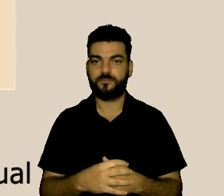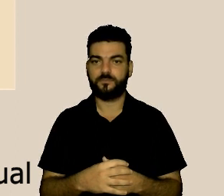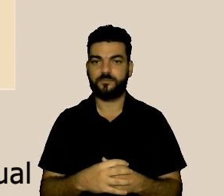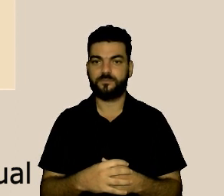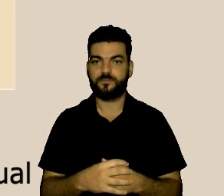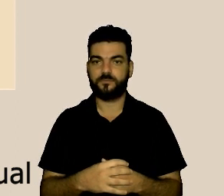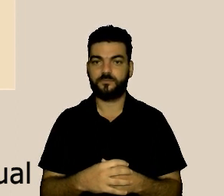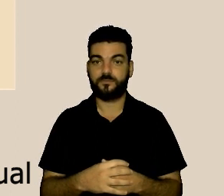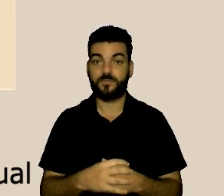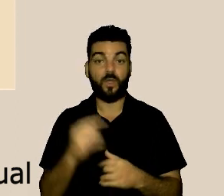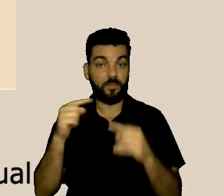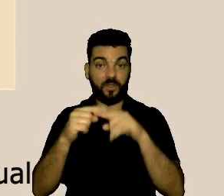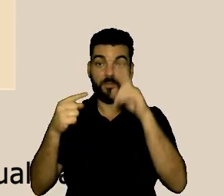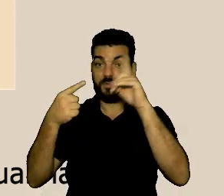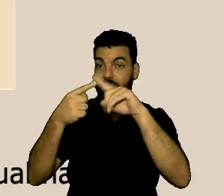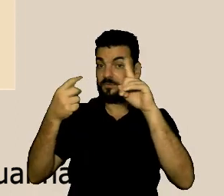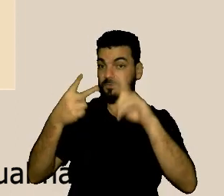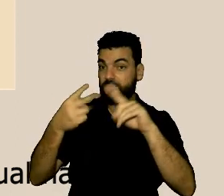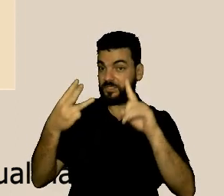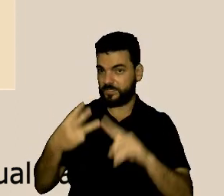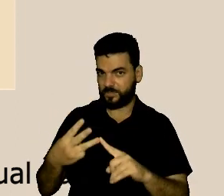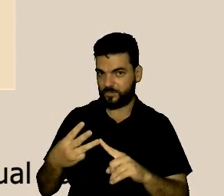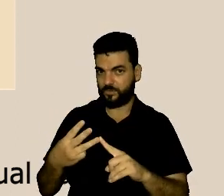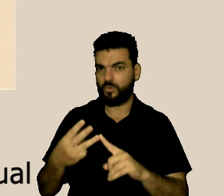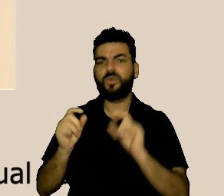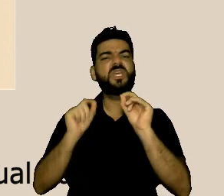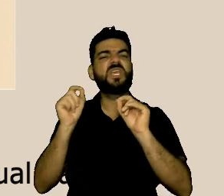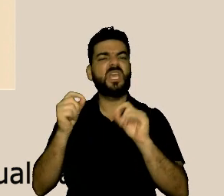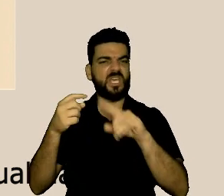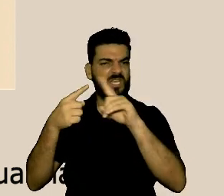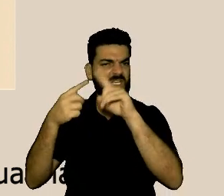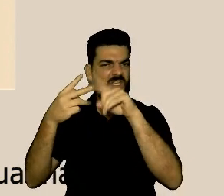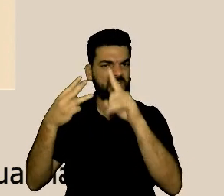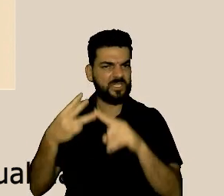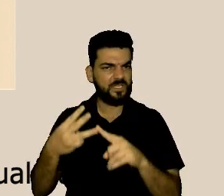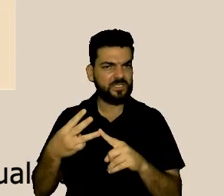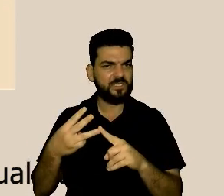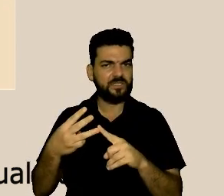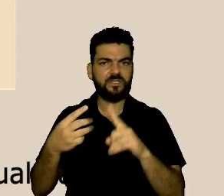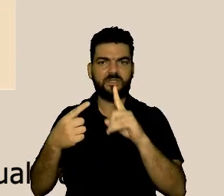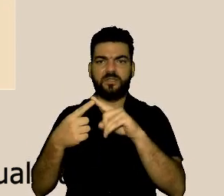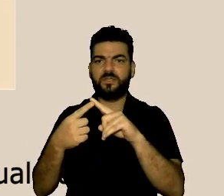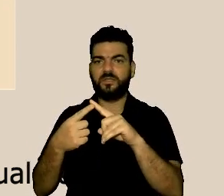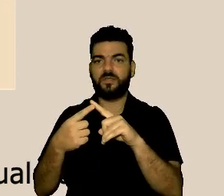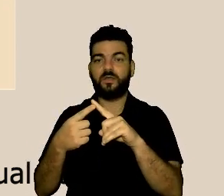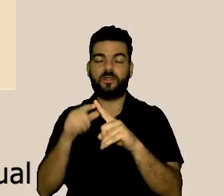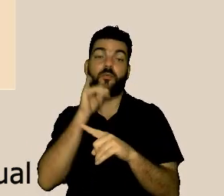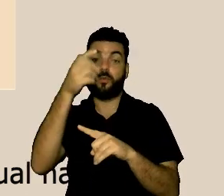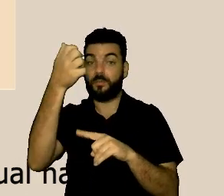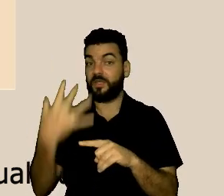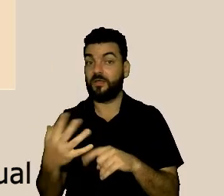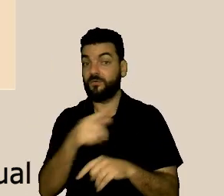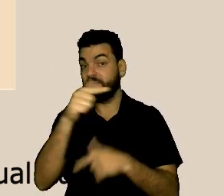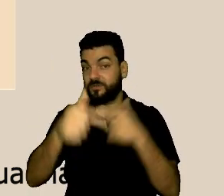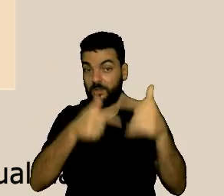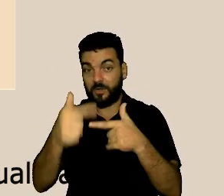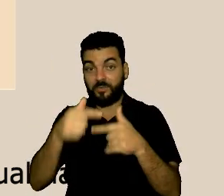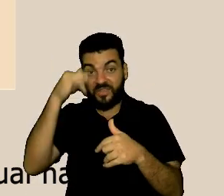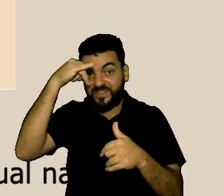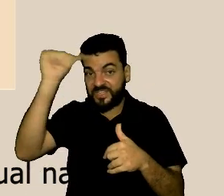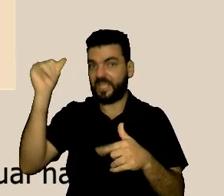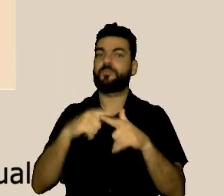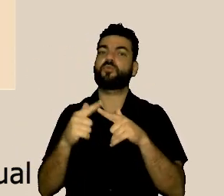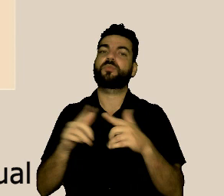secundária e terciária quando eu falo aqui da importância da gente fazer um trabalho de prevenção